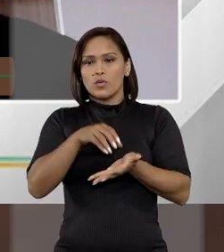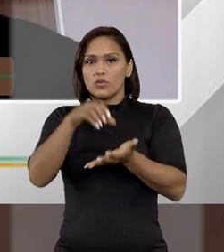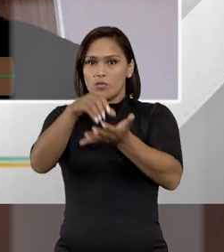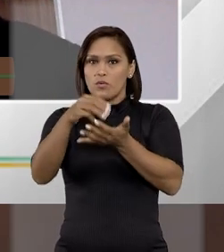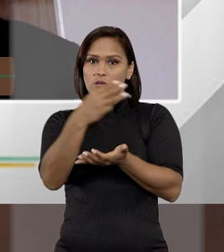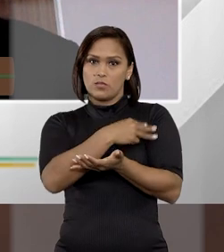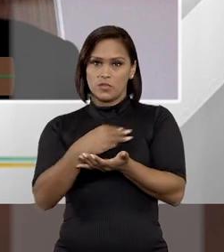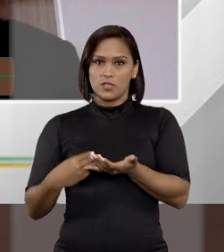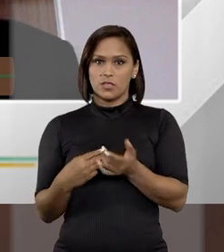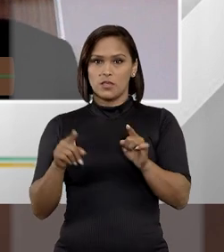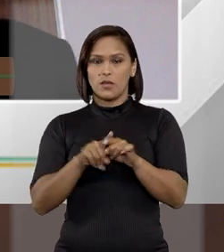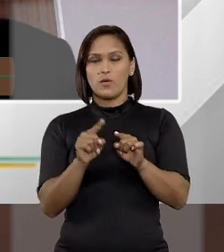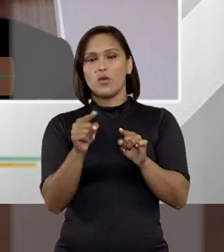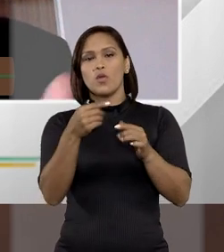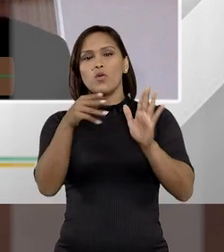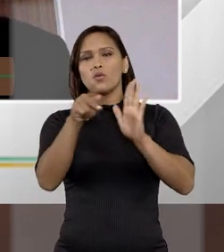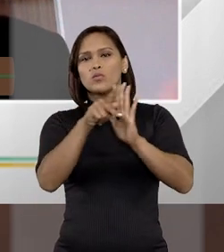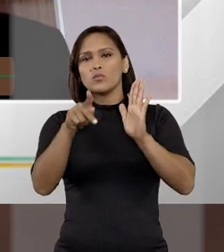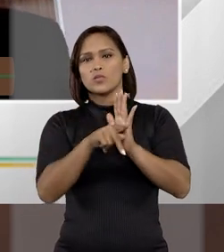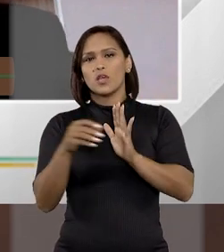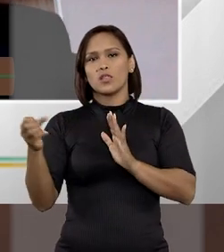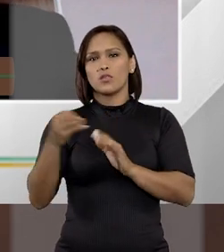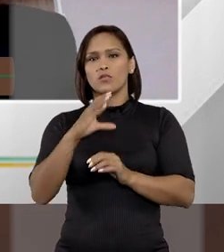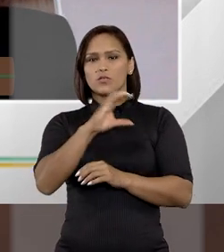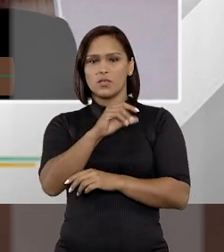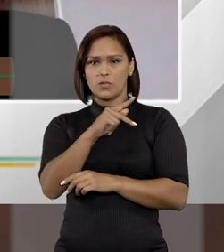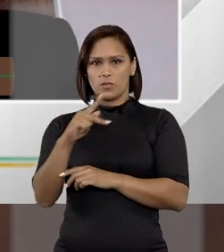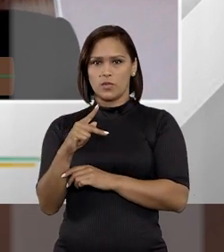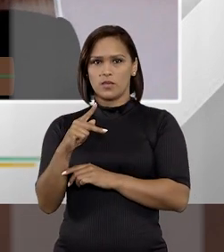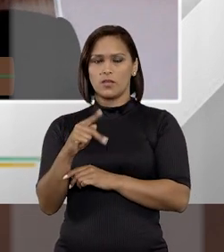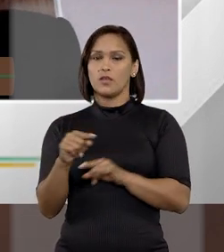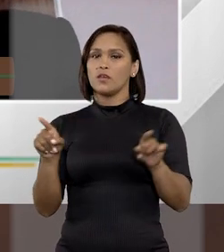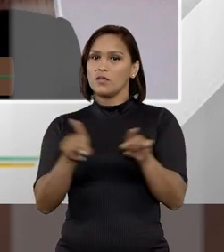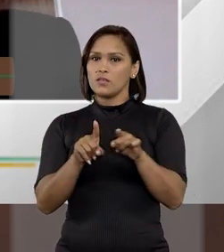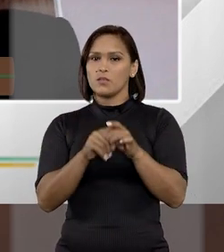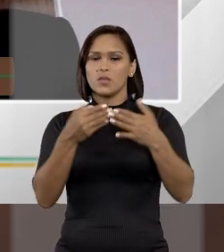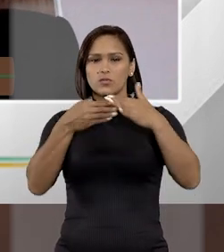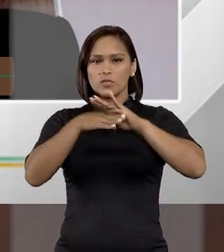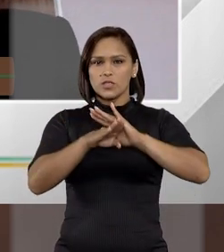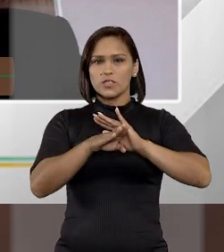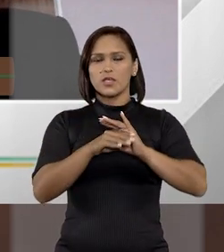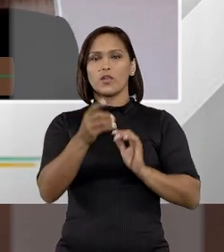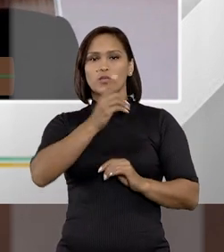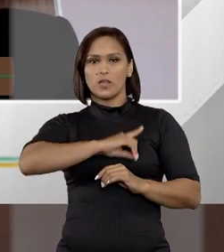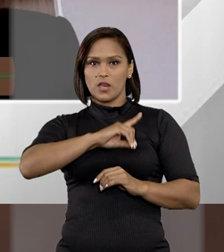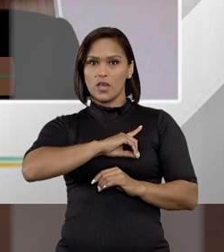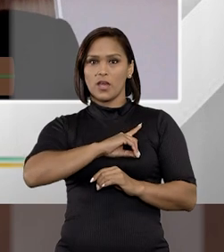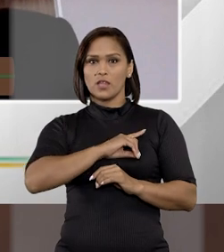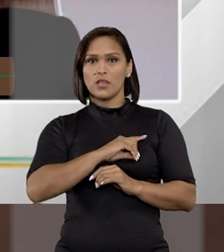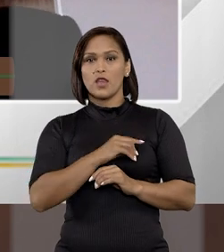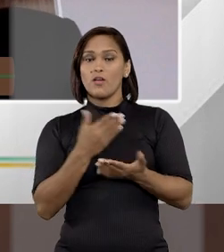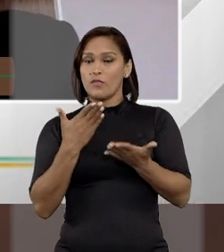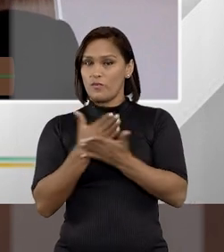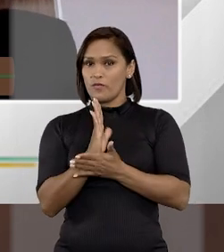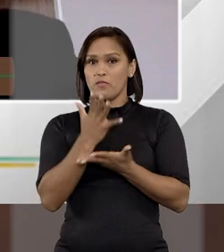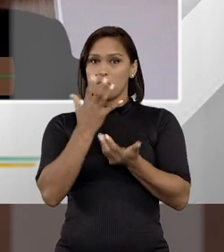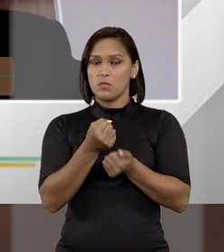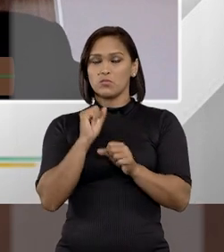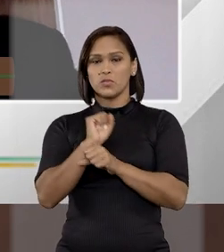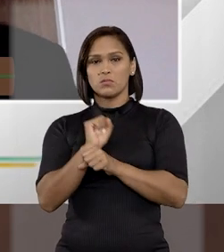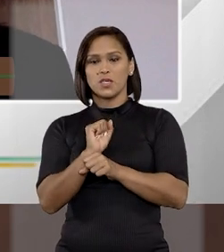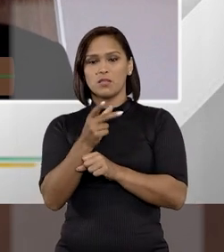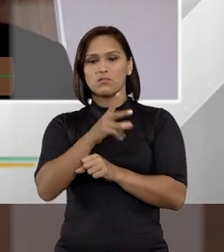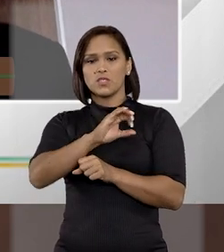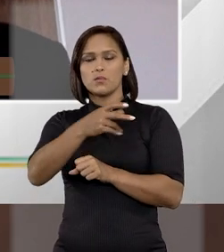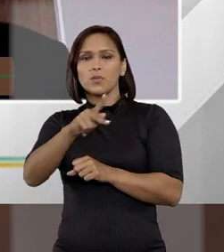ministerial, né. No projeto do novo CPP, também aqui se insere a figura do delegado de polícia, vamos ver se vai ser aprovado aí o